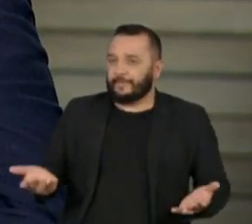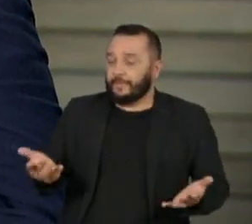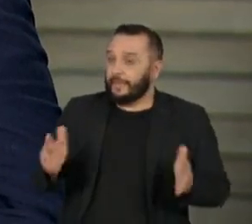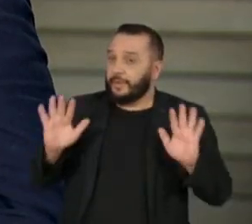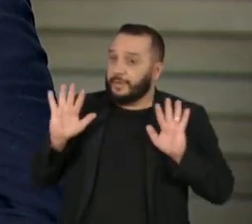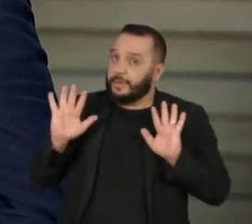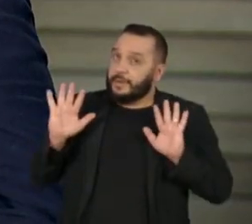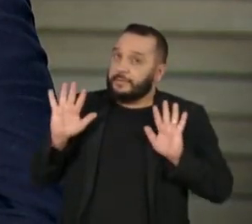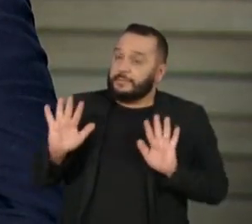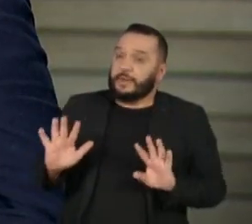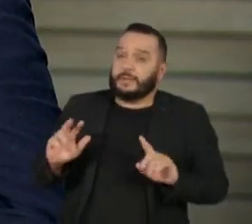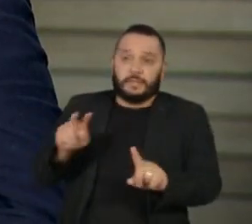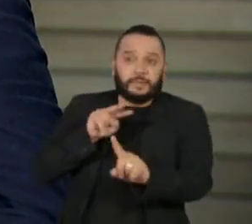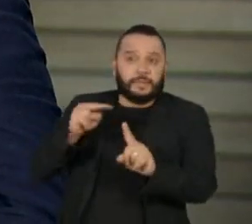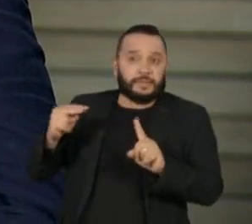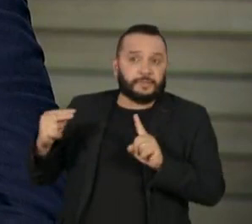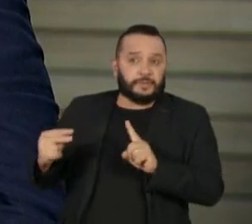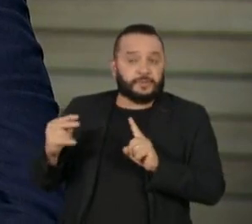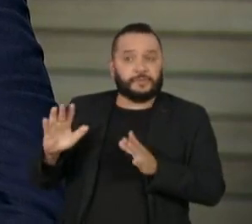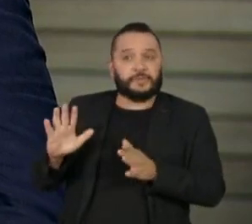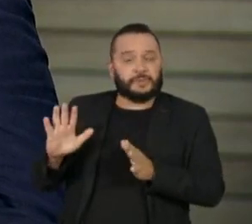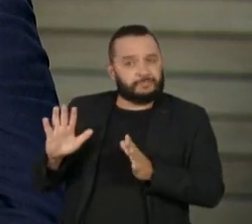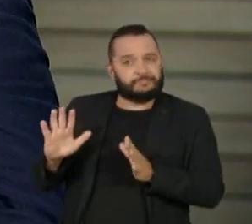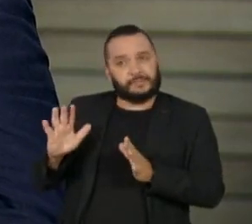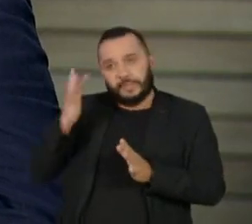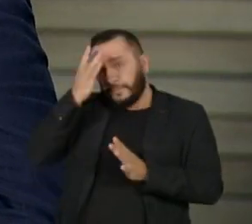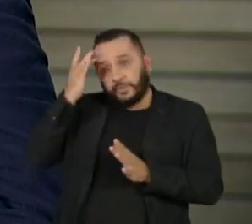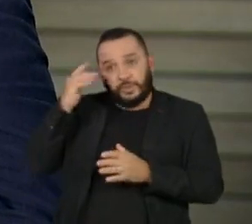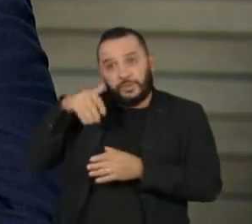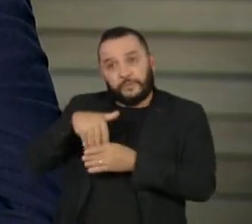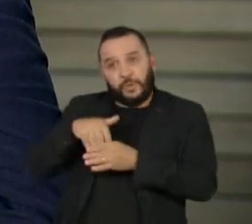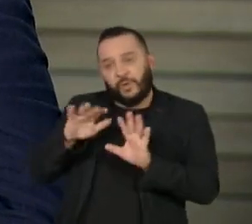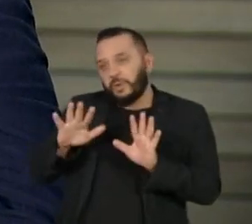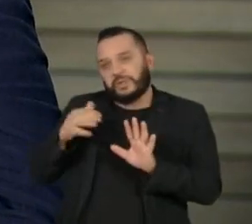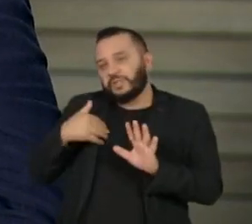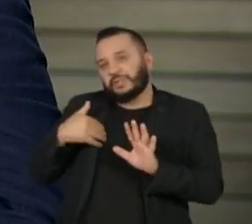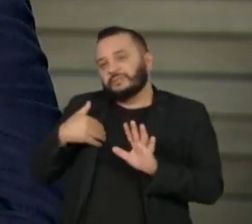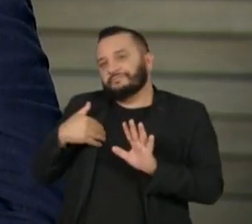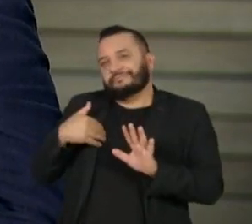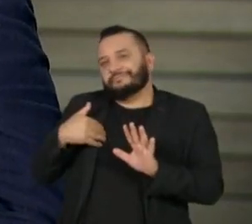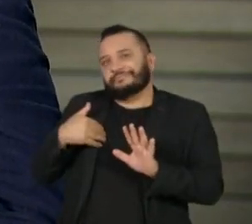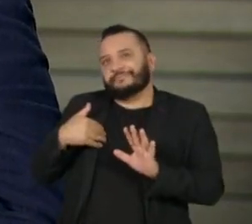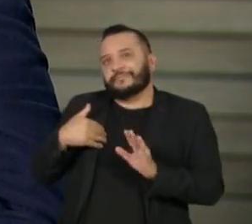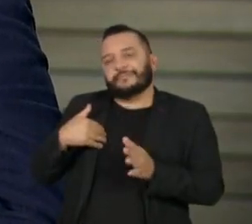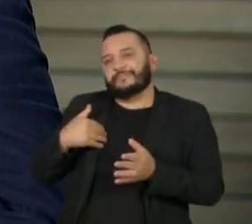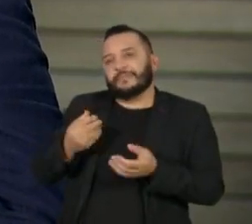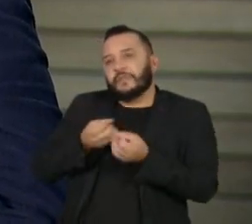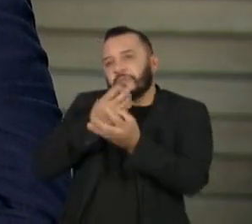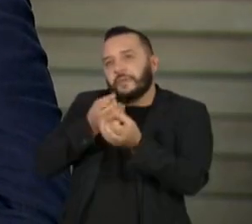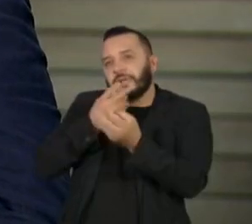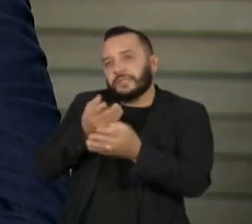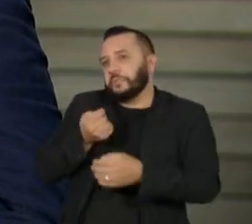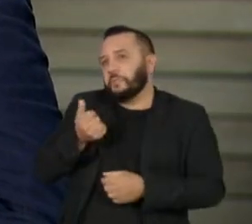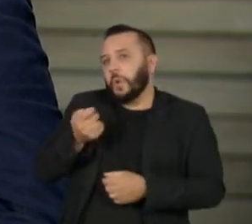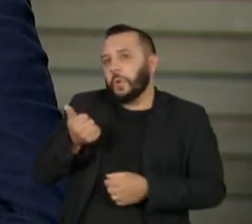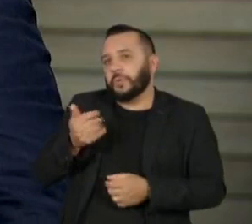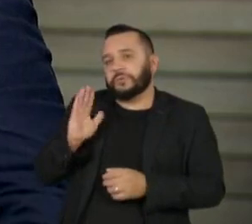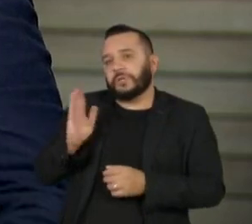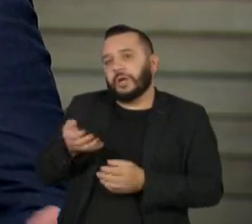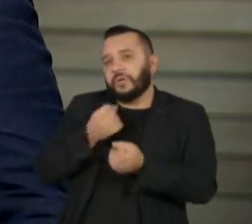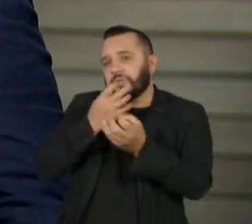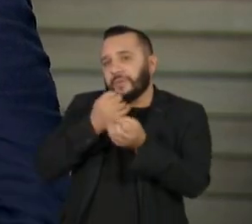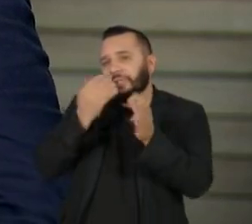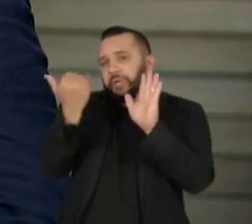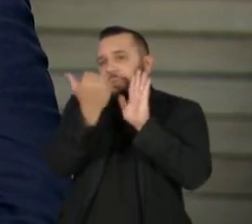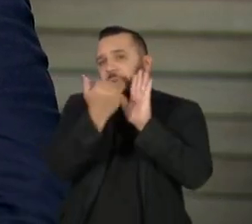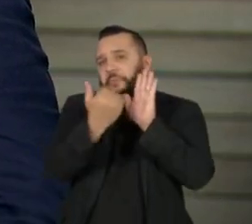mas que do ponto de vista eleitoral agregou pouco. As informações que foram disponibilizadas pelos candidatos já são correntes,